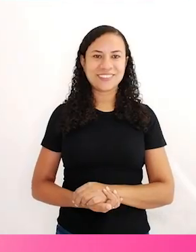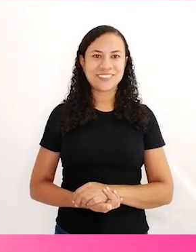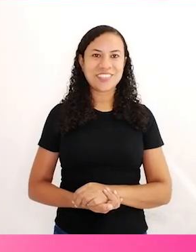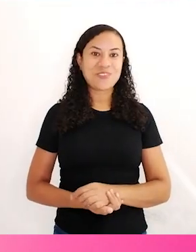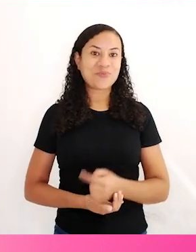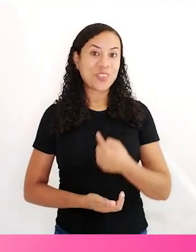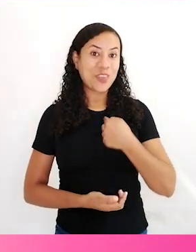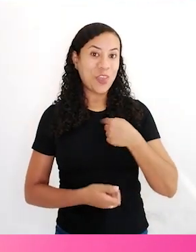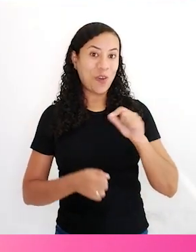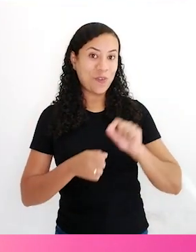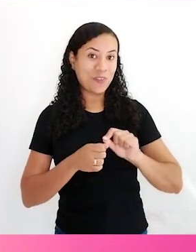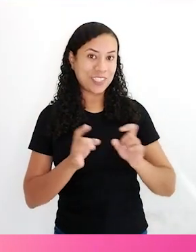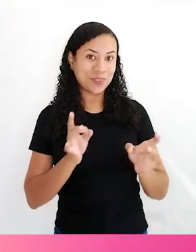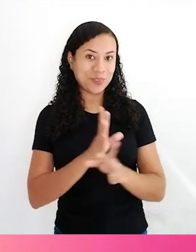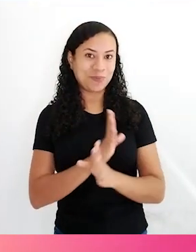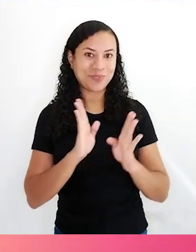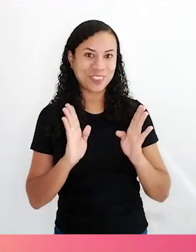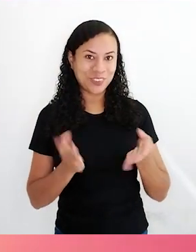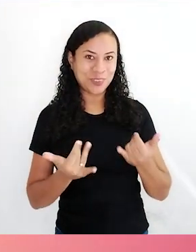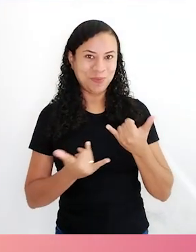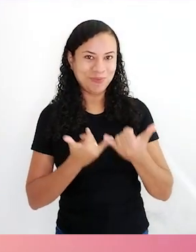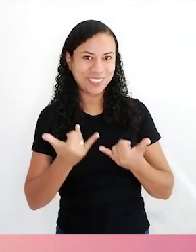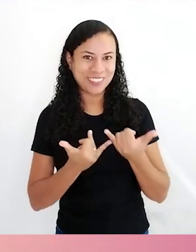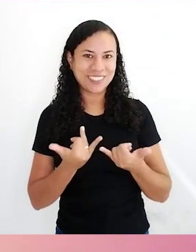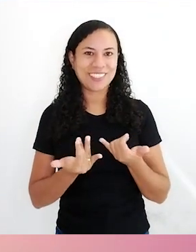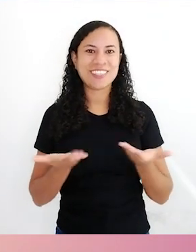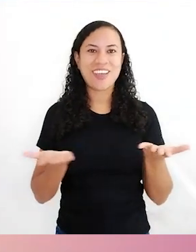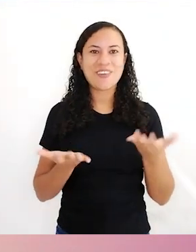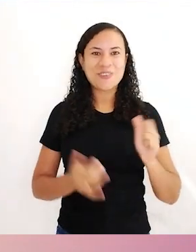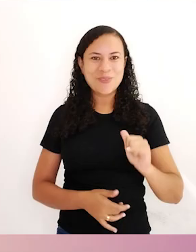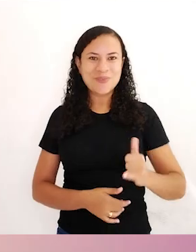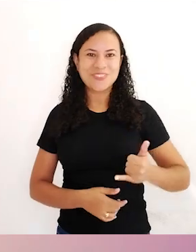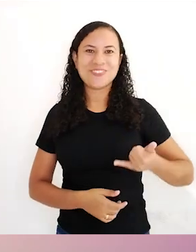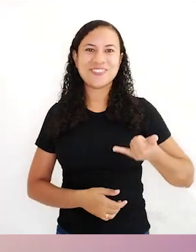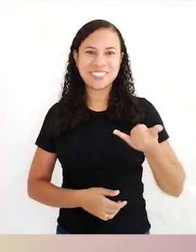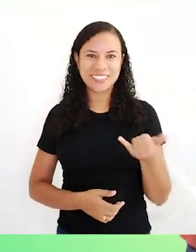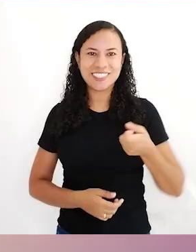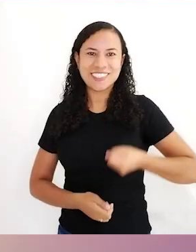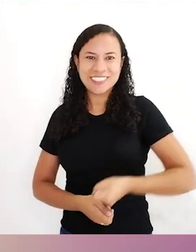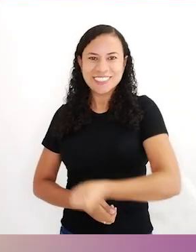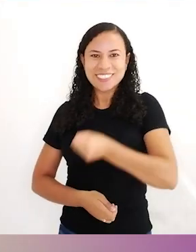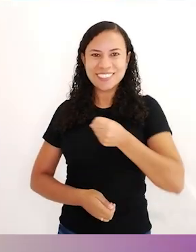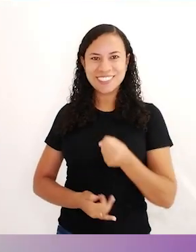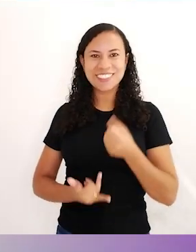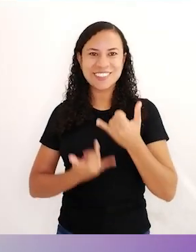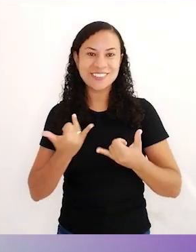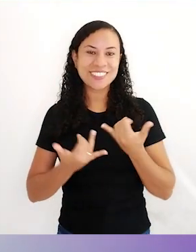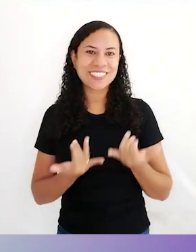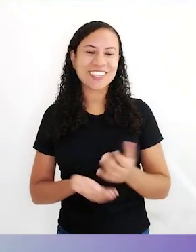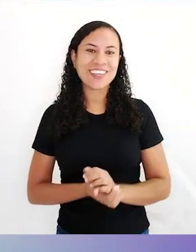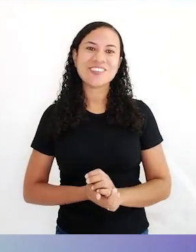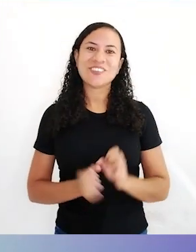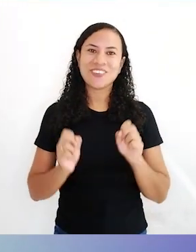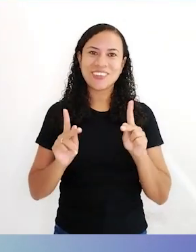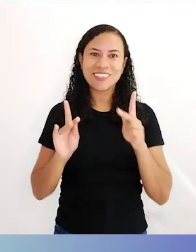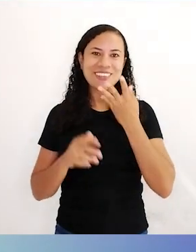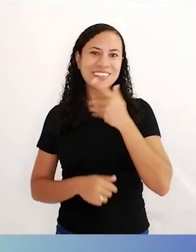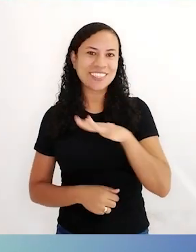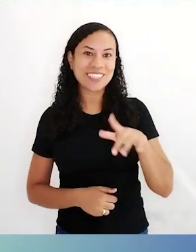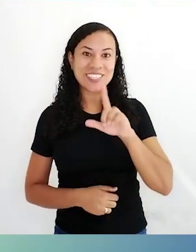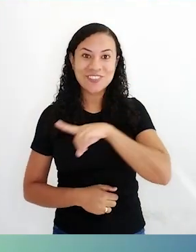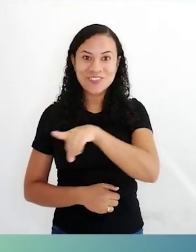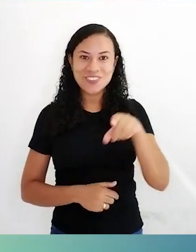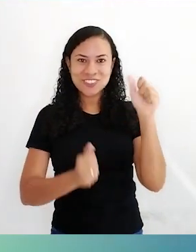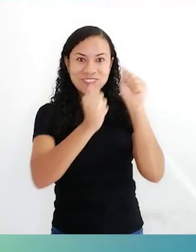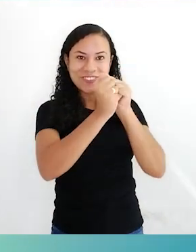Eu já fiz o meu bilboquê e já estou aqui aproveitando. É isso aí, crianças! Fiquem com Deus